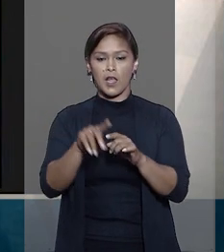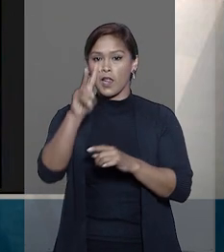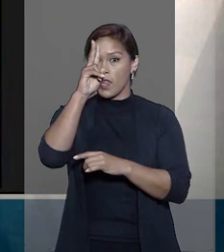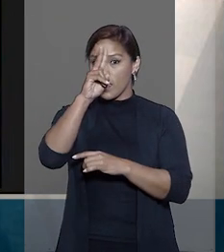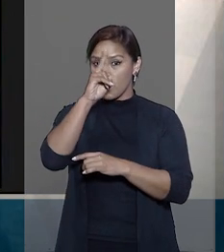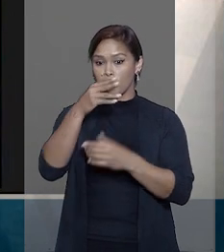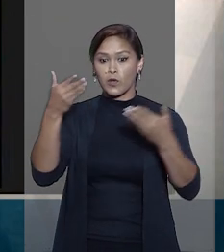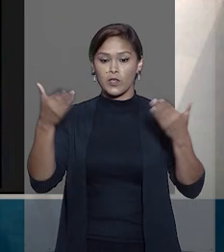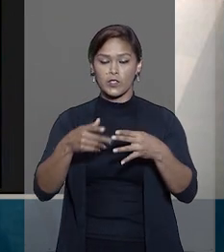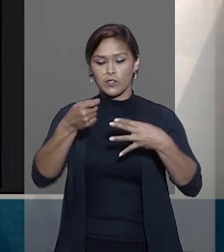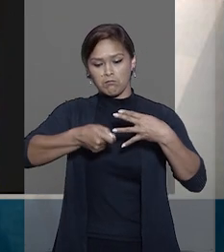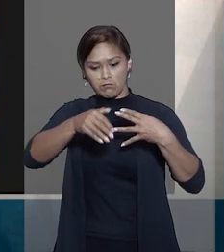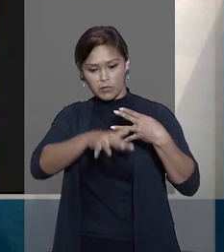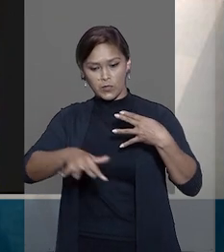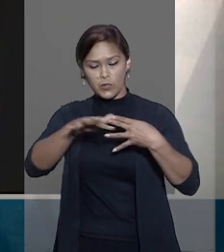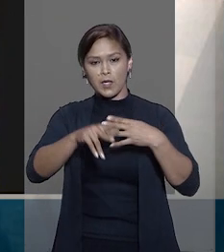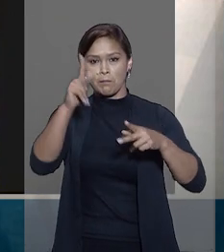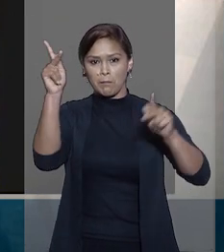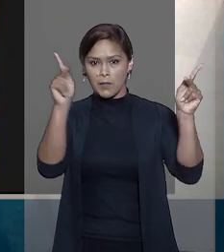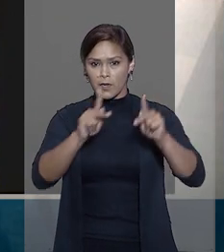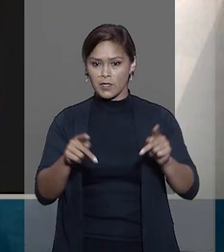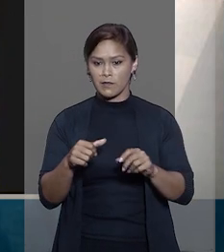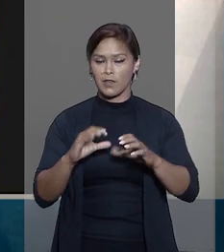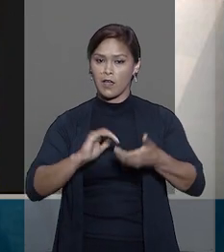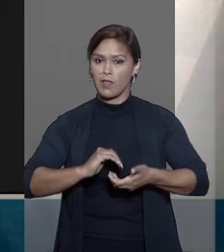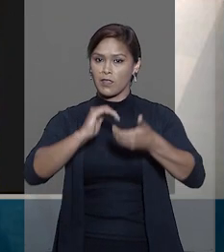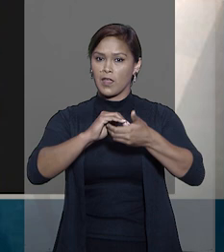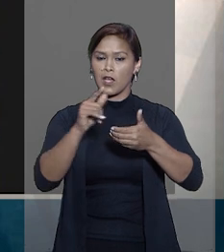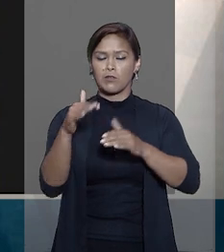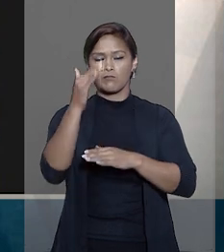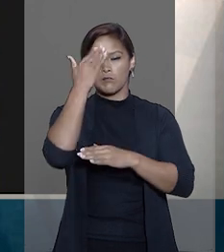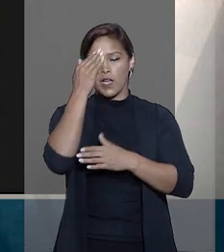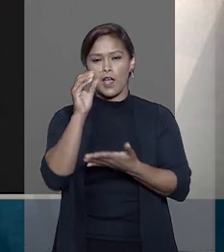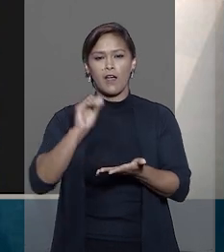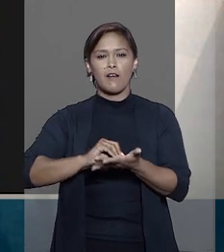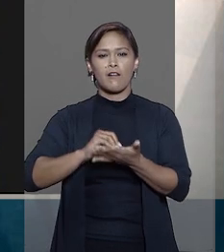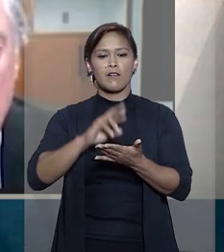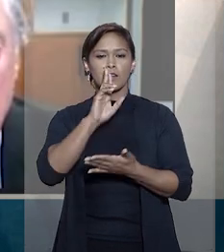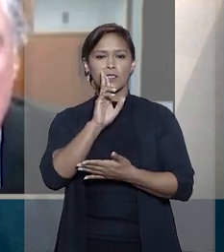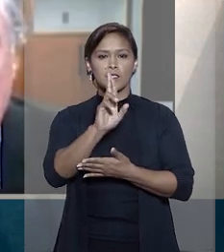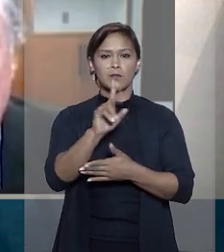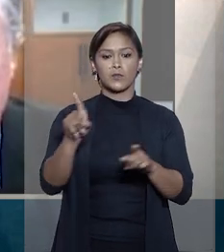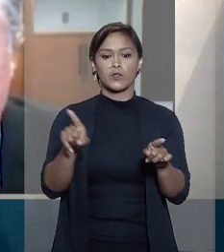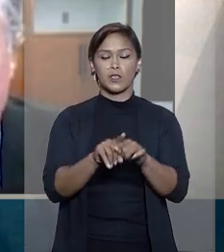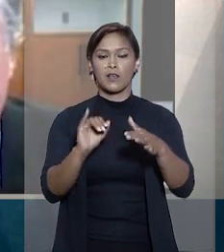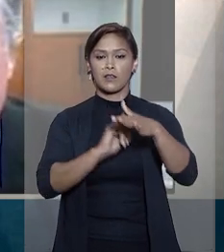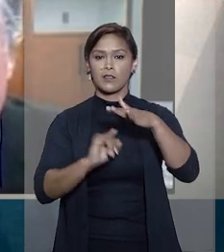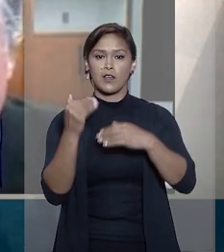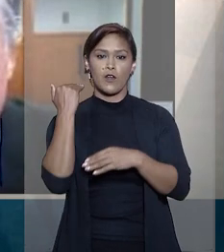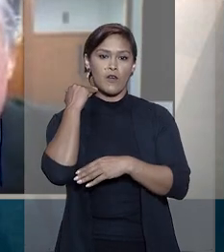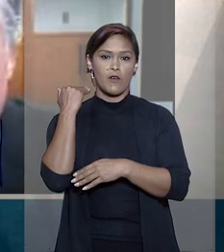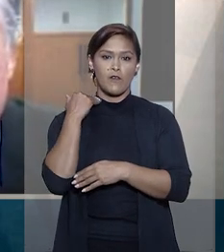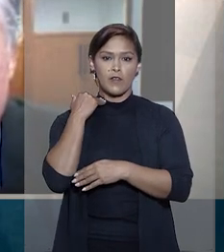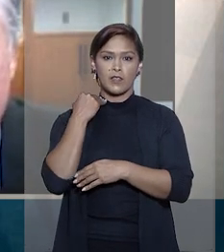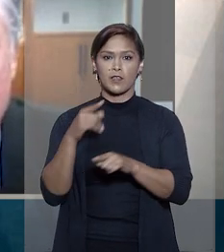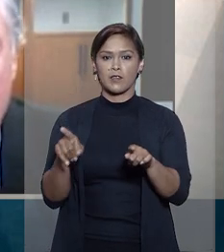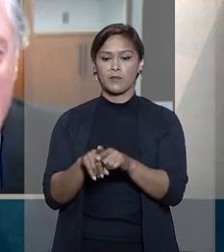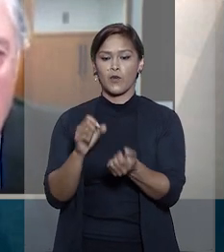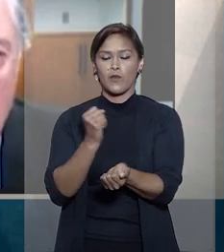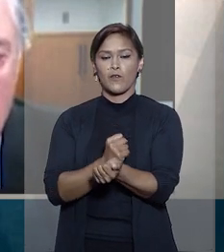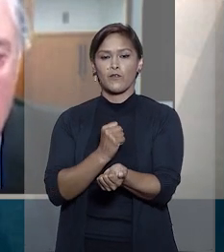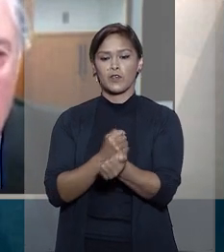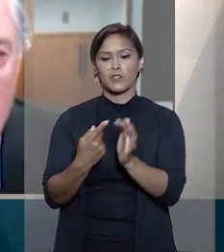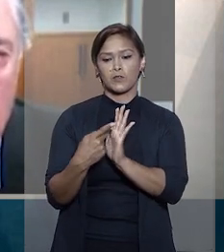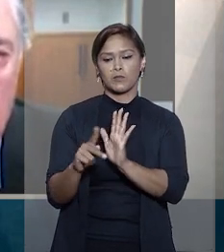lembrou que já há jurisprudência pacífica na Corte no sentido da ausência de responsabilidade da instituição financeira por